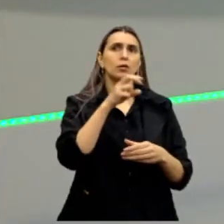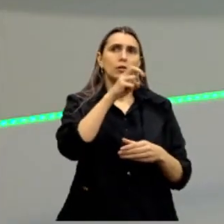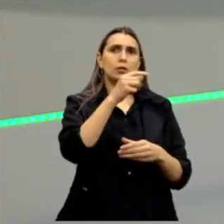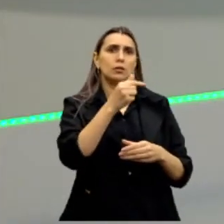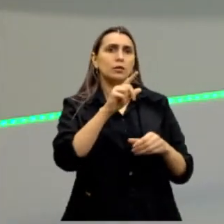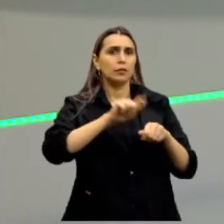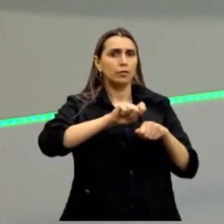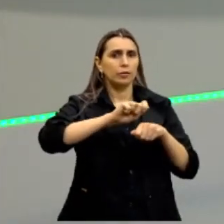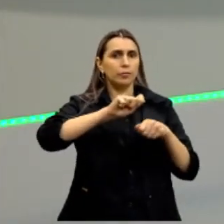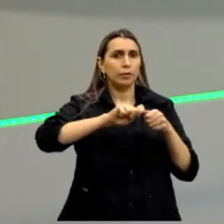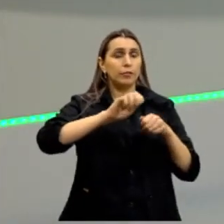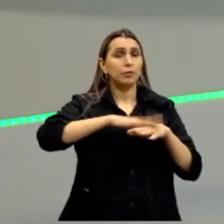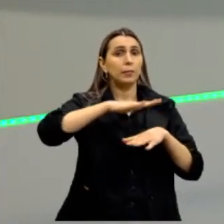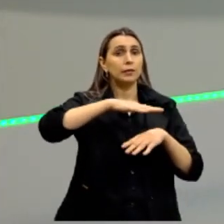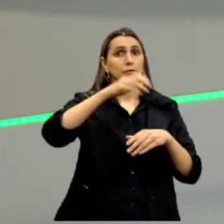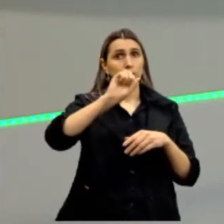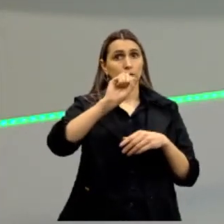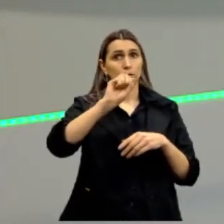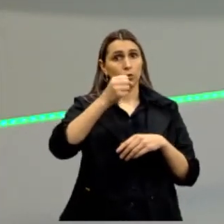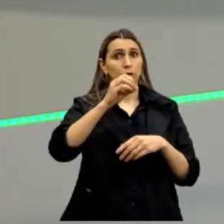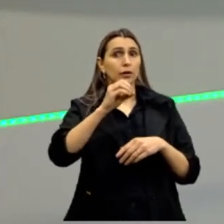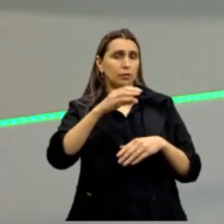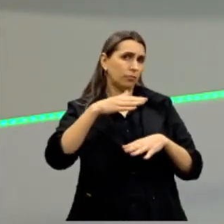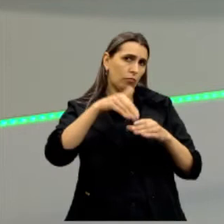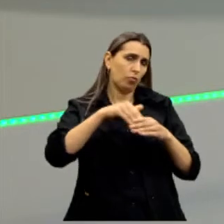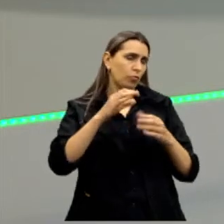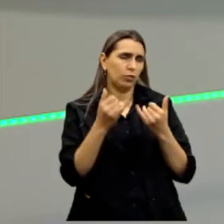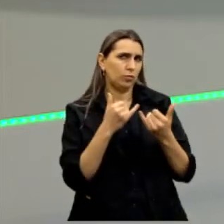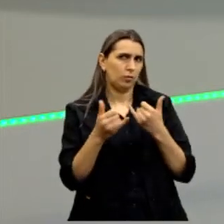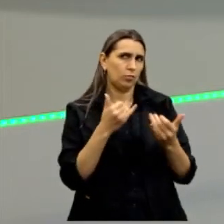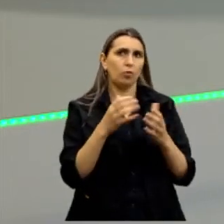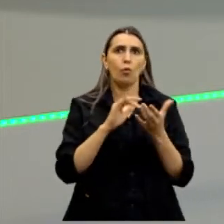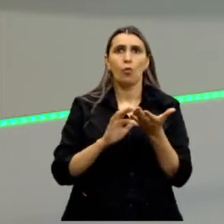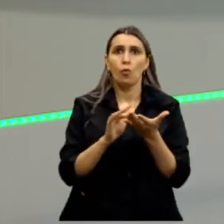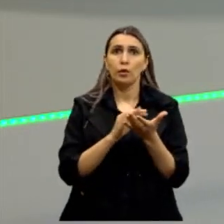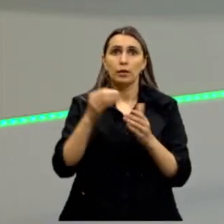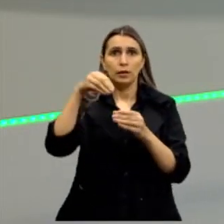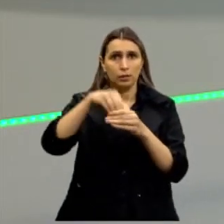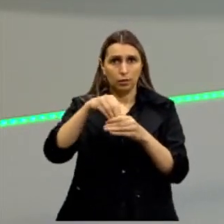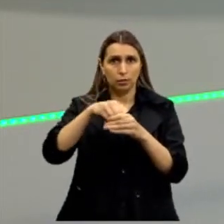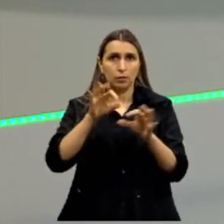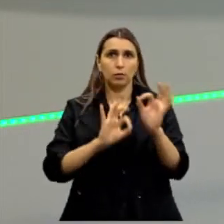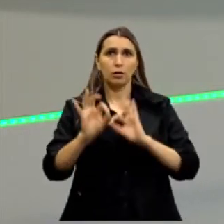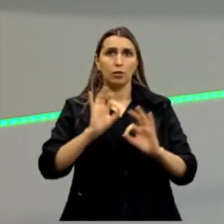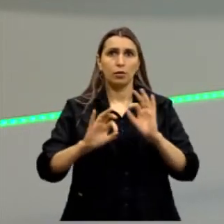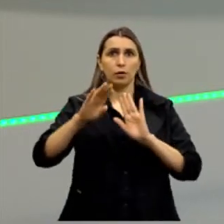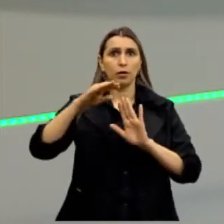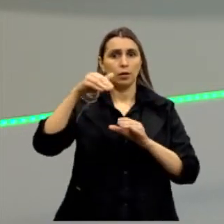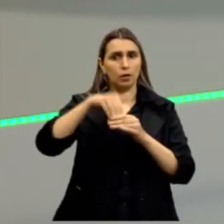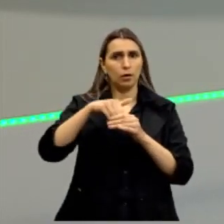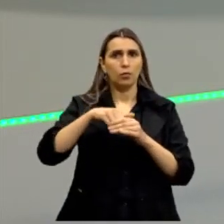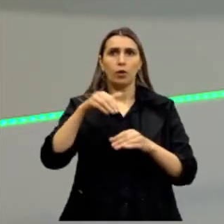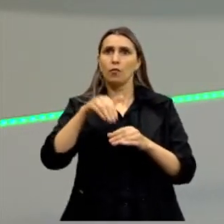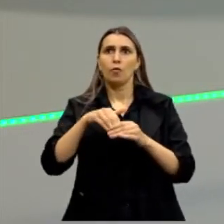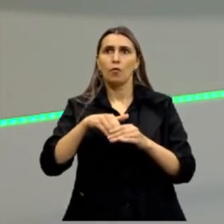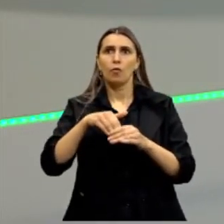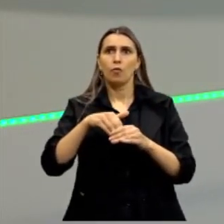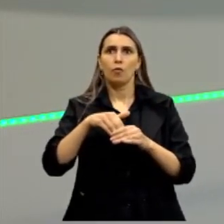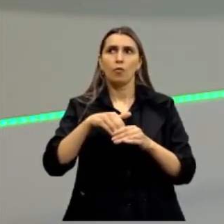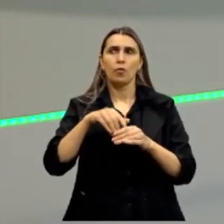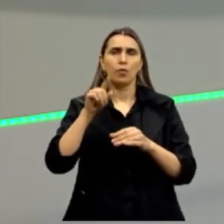sete precisavam ter feito oitenta votos. Então, tem aí um cálculo também dentro do processo eleitoral. Não é votar assim, votar